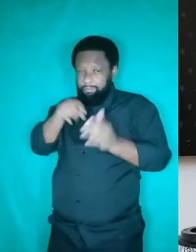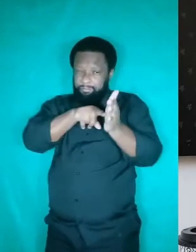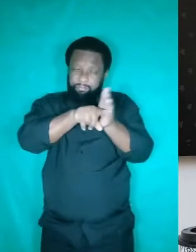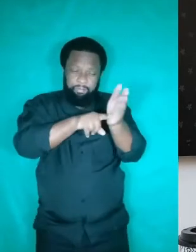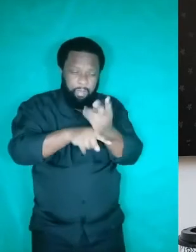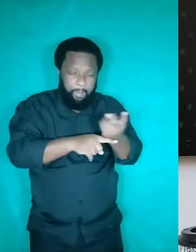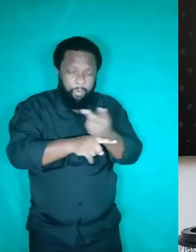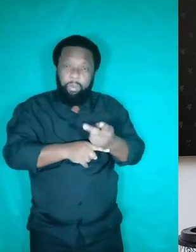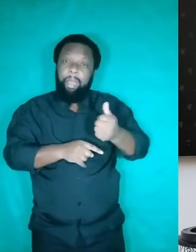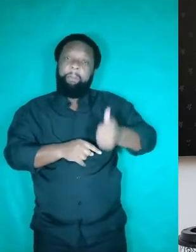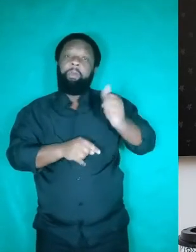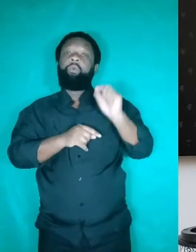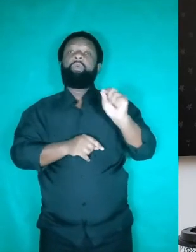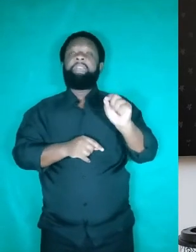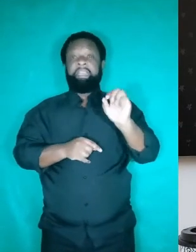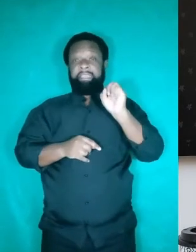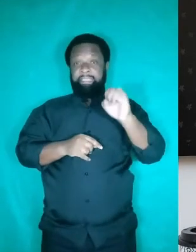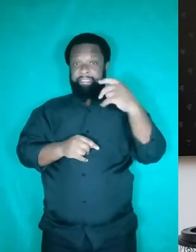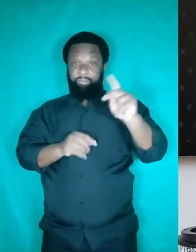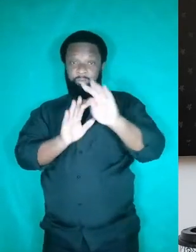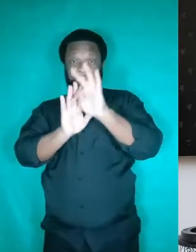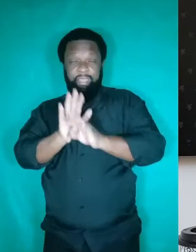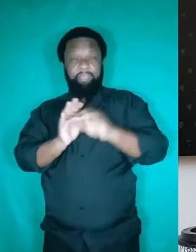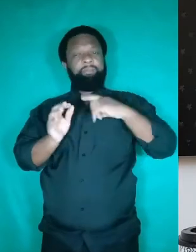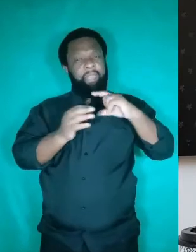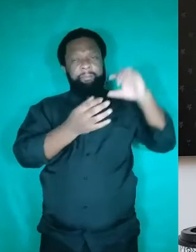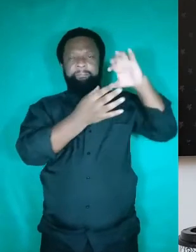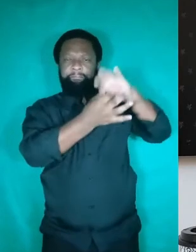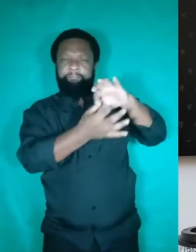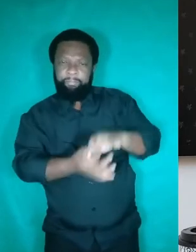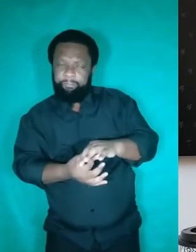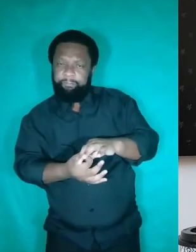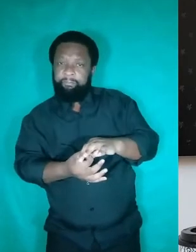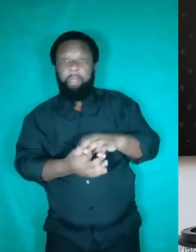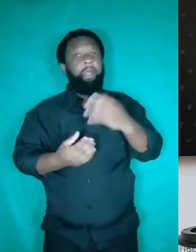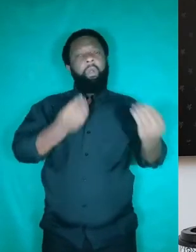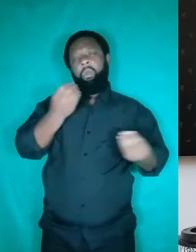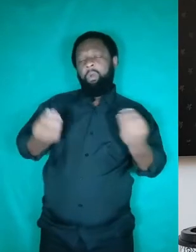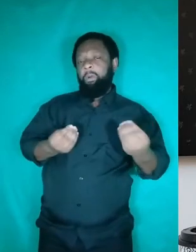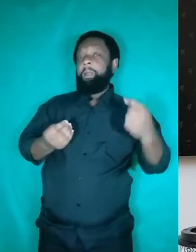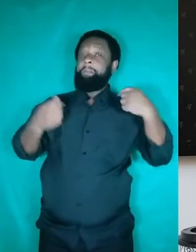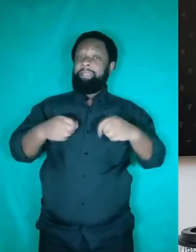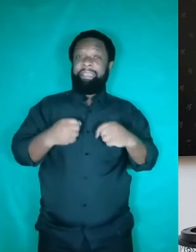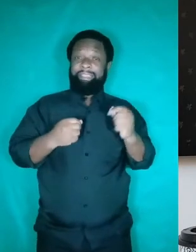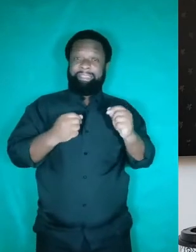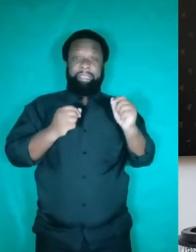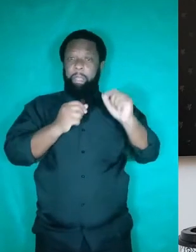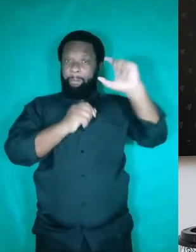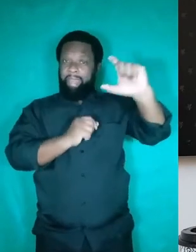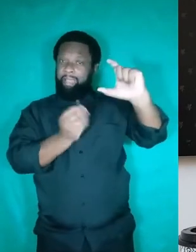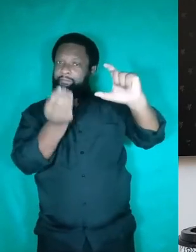é se o seu texto usa recursos coesivos. Essa presença, gente, tem que estar tanto dentro dos